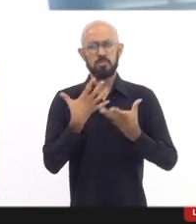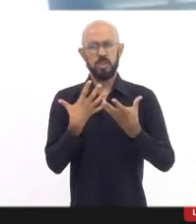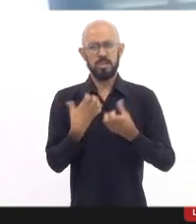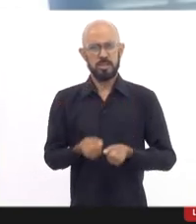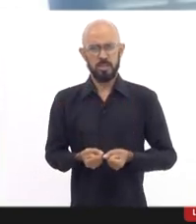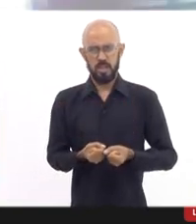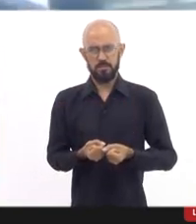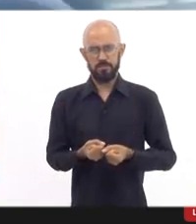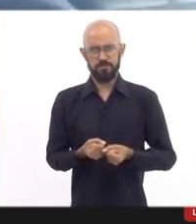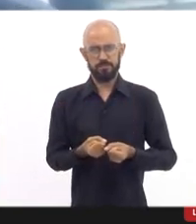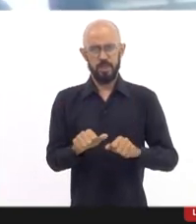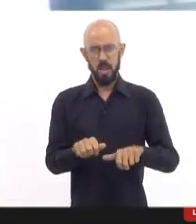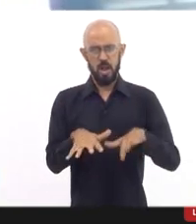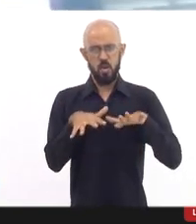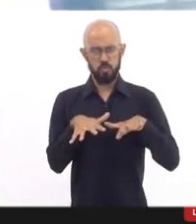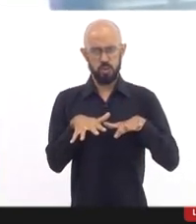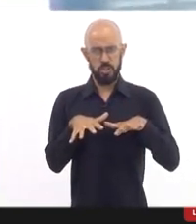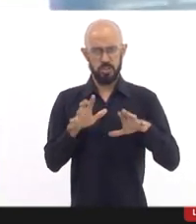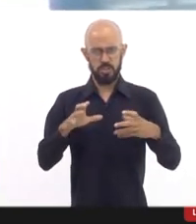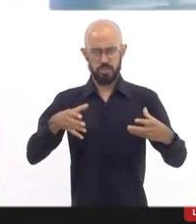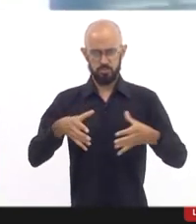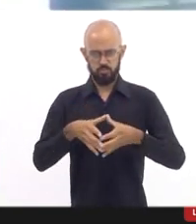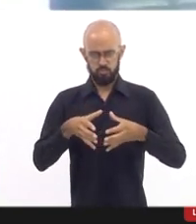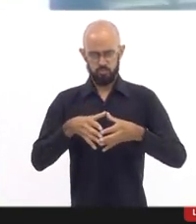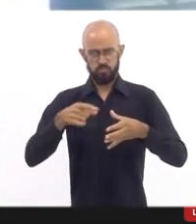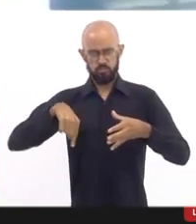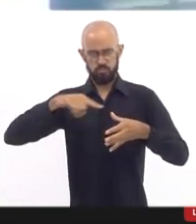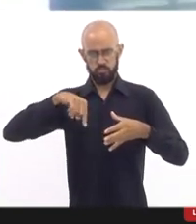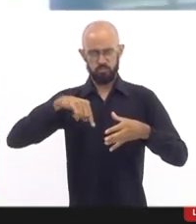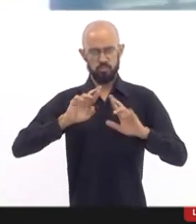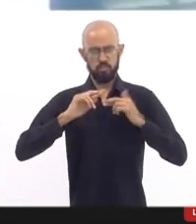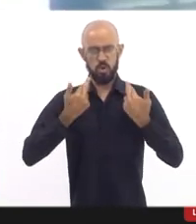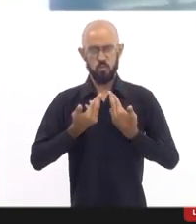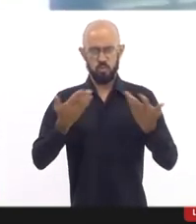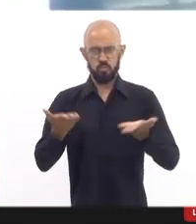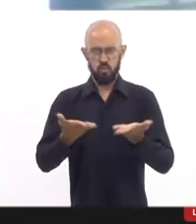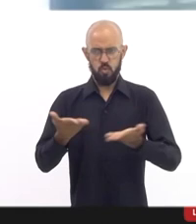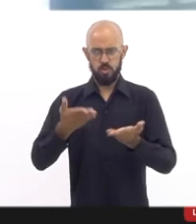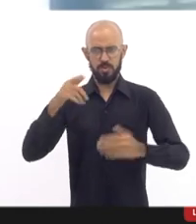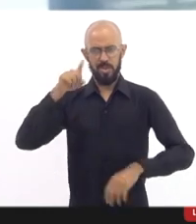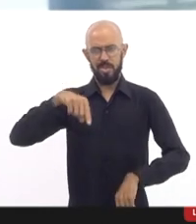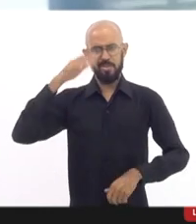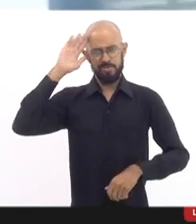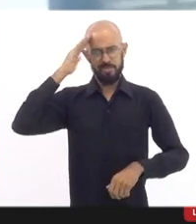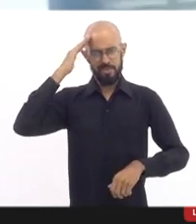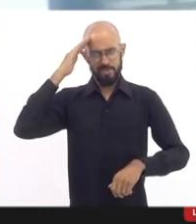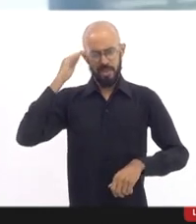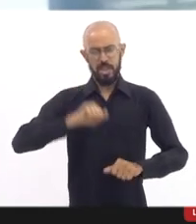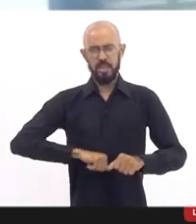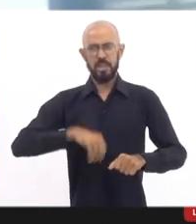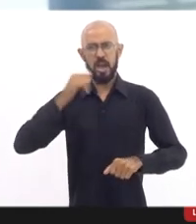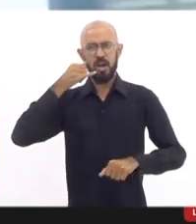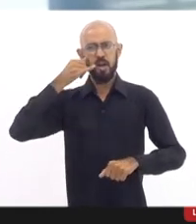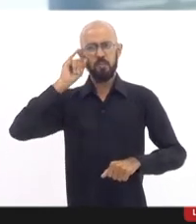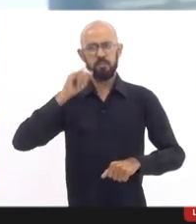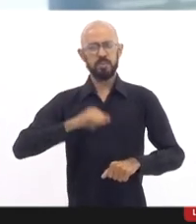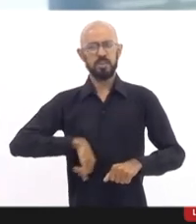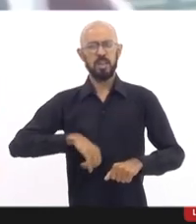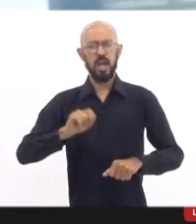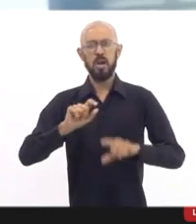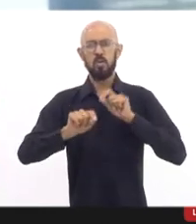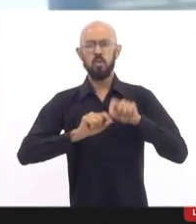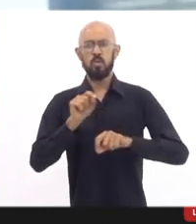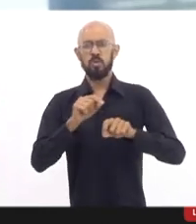hoje, então, agora, qual é o nosso objetivo? Entender esse assunto, combater impunidade, apoiar as famílias